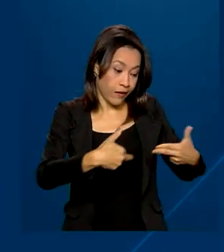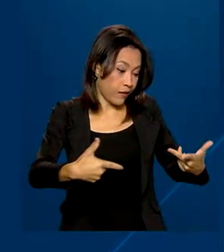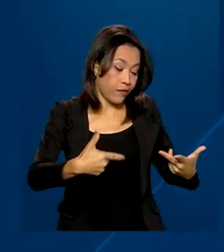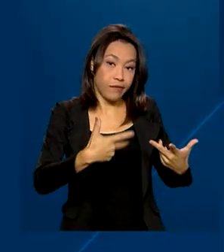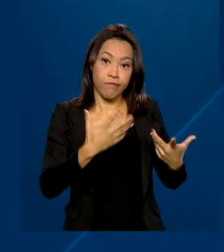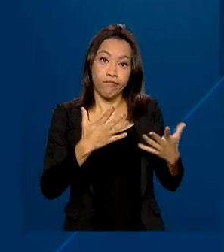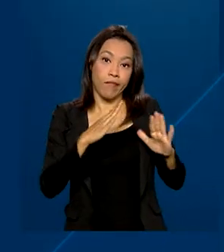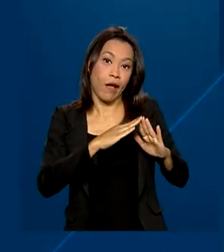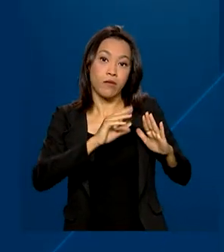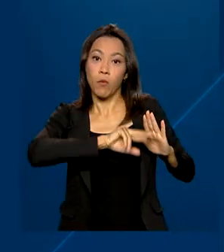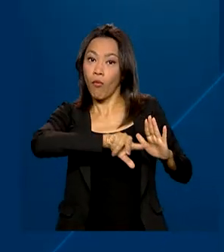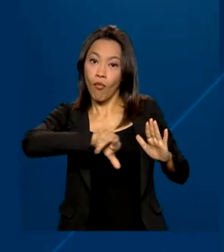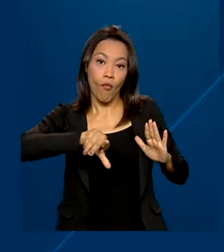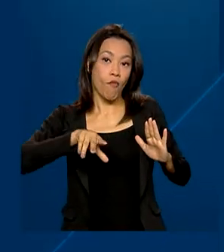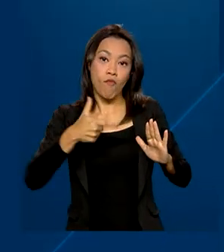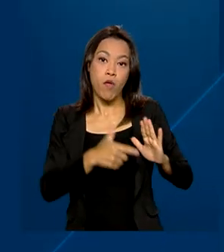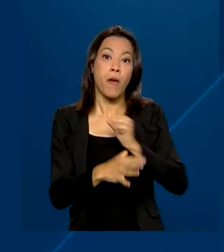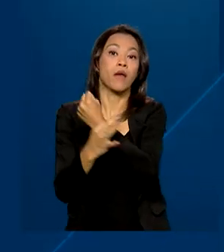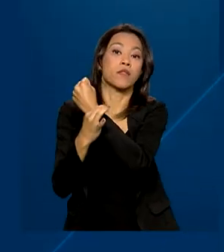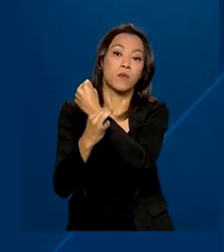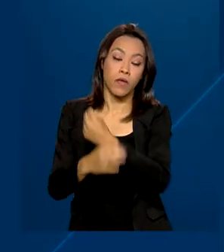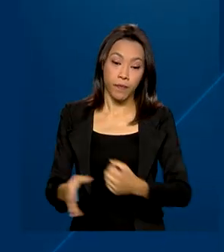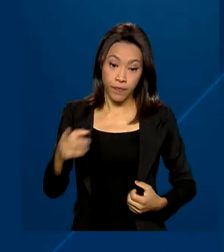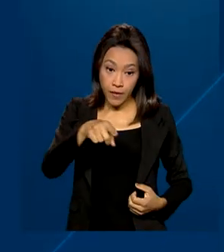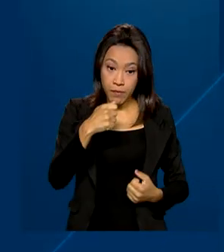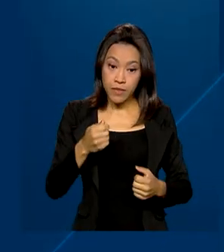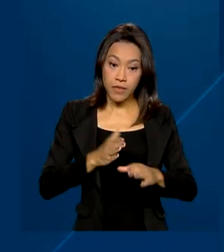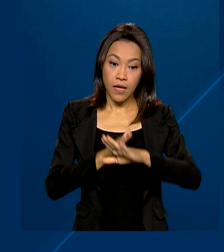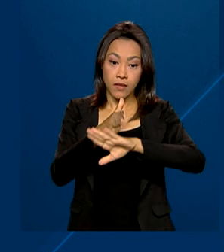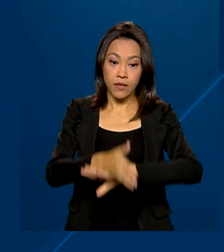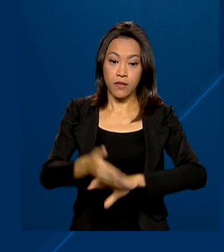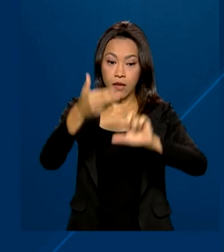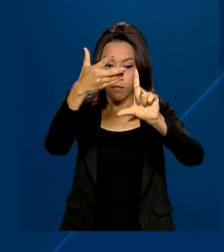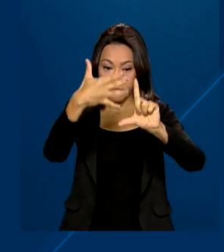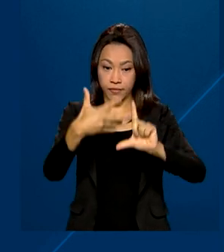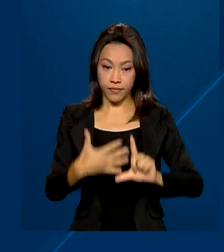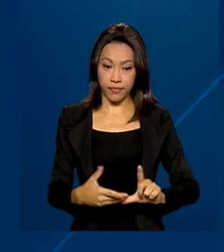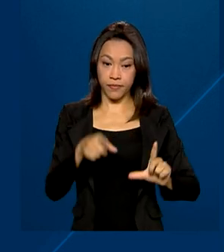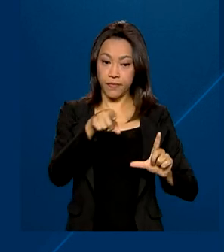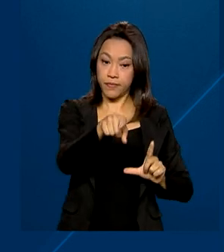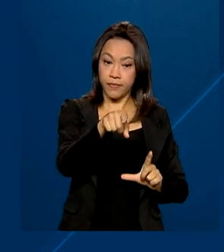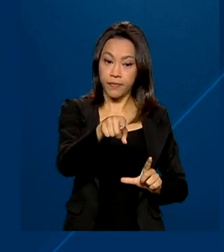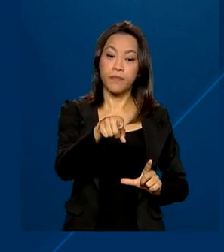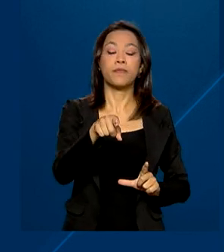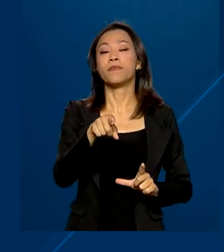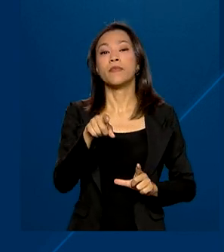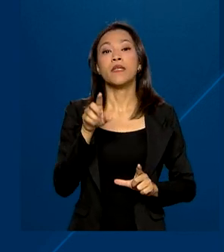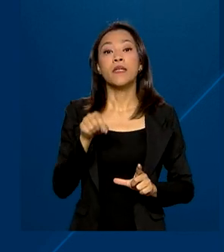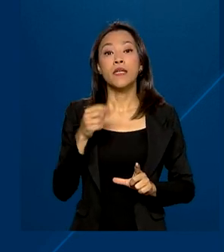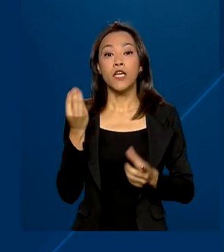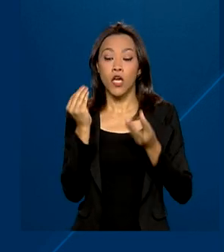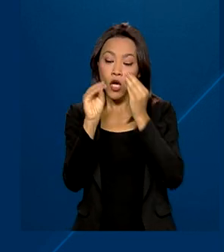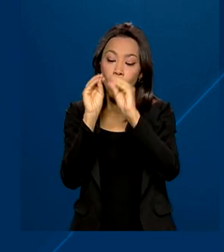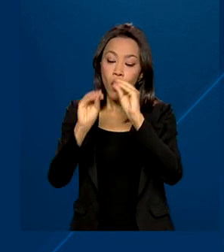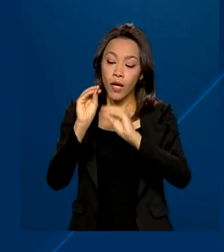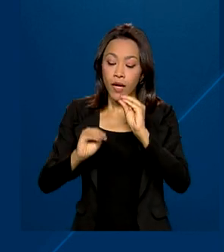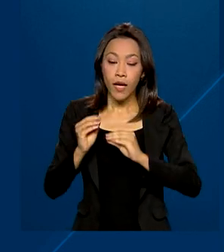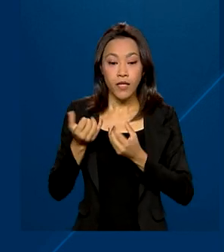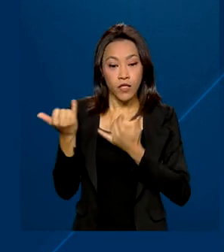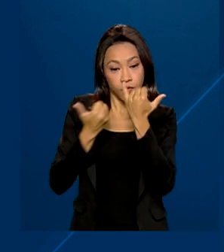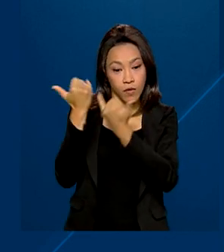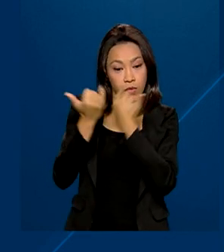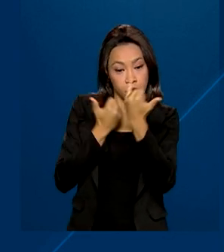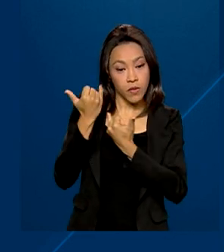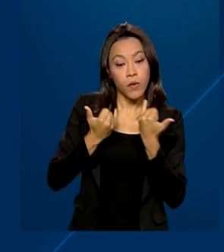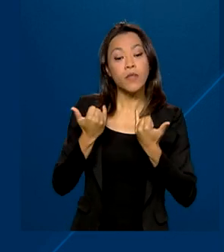renegociar, é preciso acessar a plataforma consumidor.gov.br, inserir os dados pessoais e